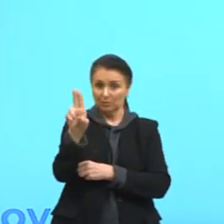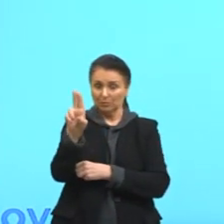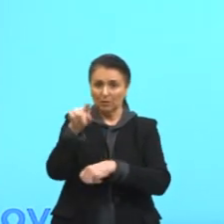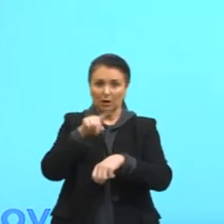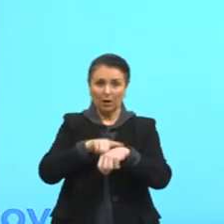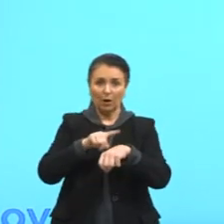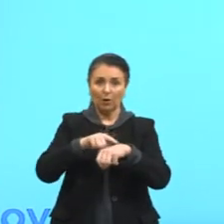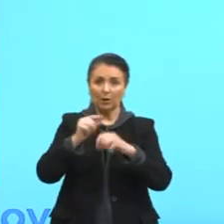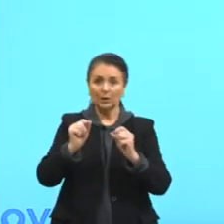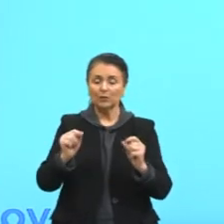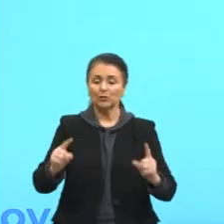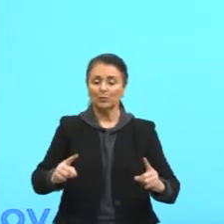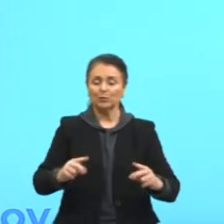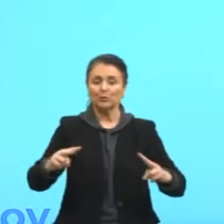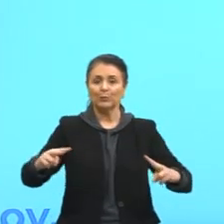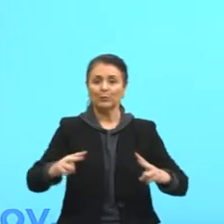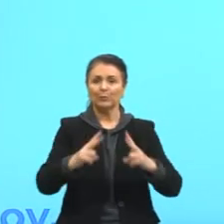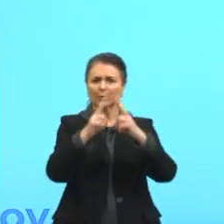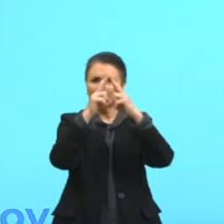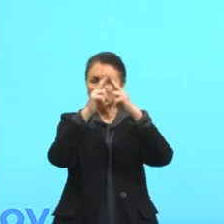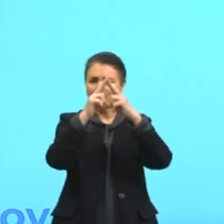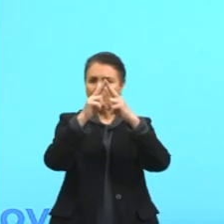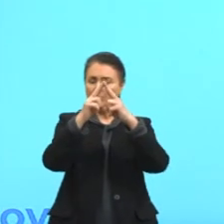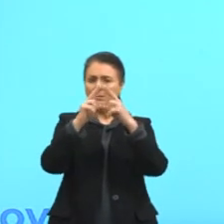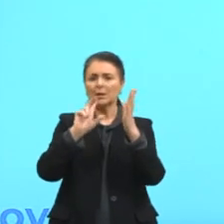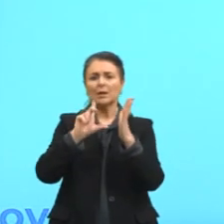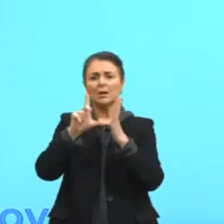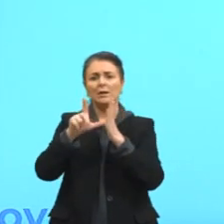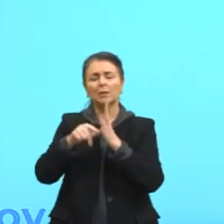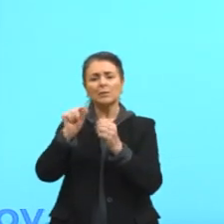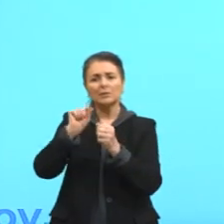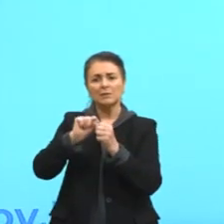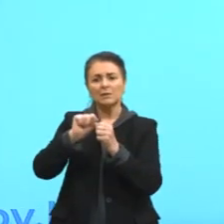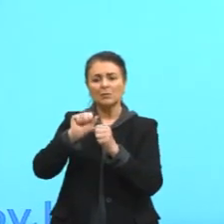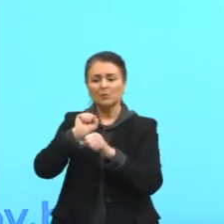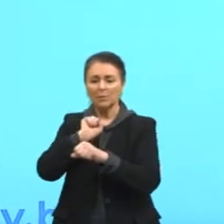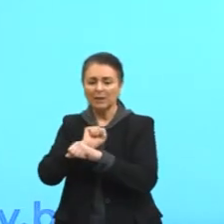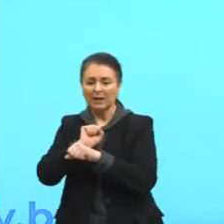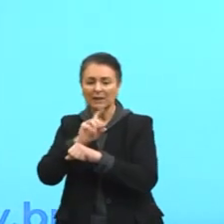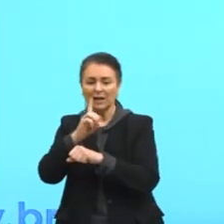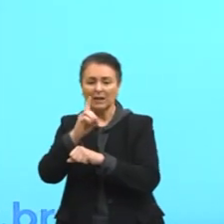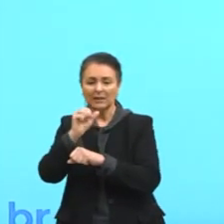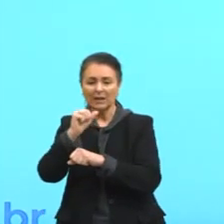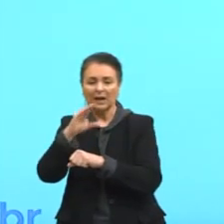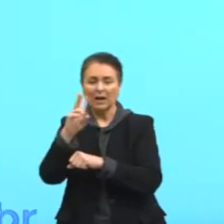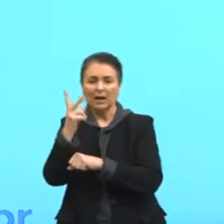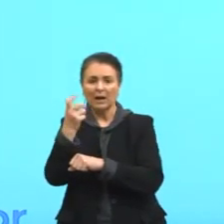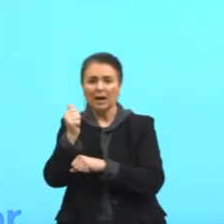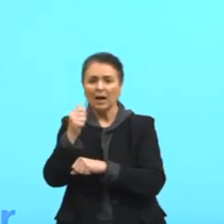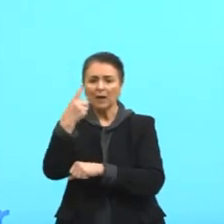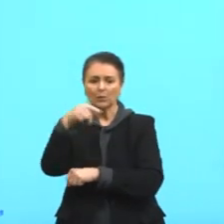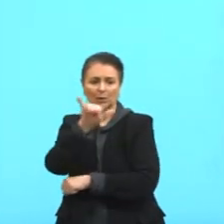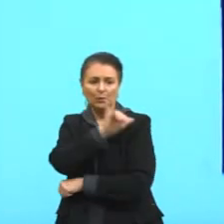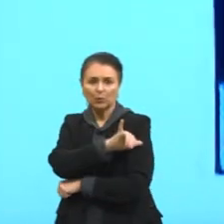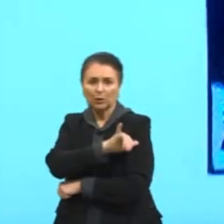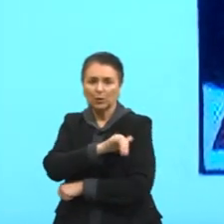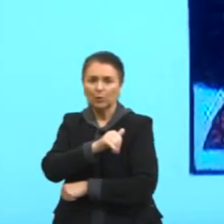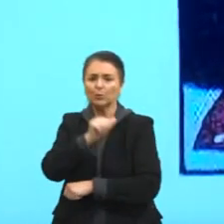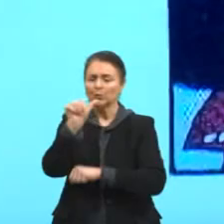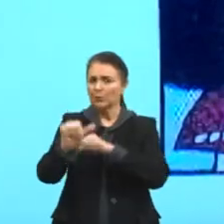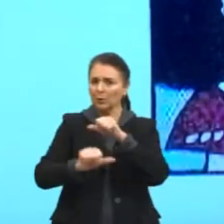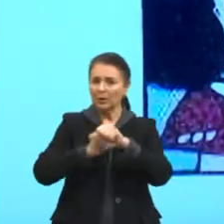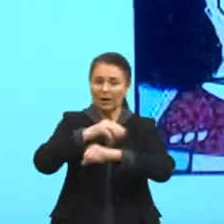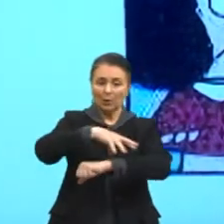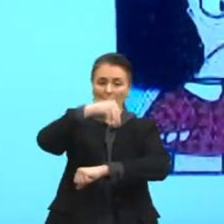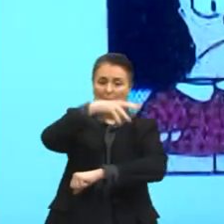de Paris, é claro. Depois, fizemos uma escala em Dakar, outra no Rio, onde trocaram uma pena que não estava